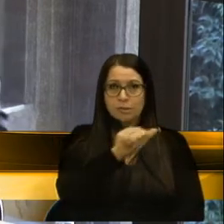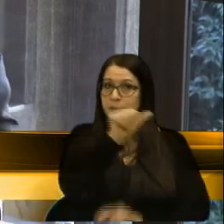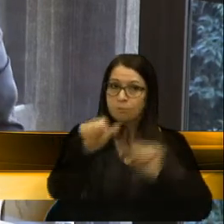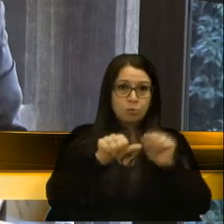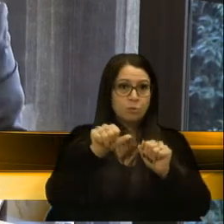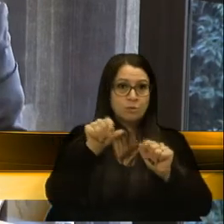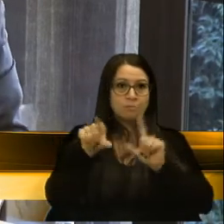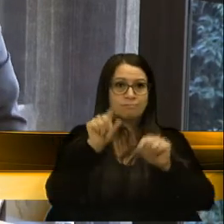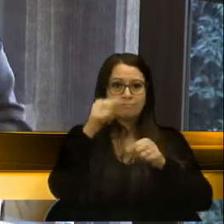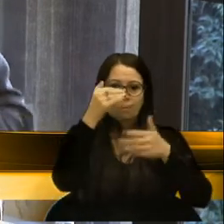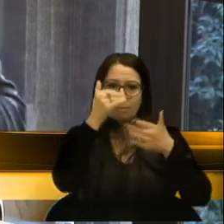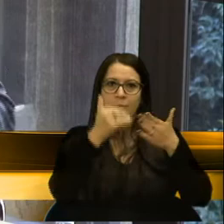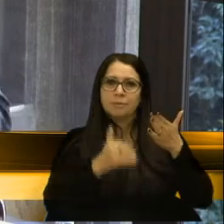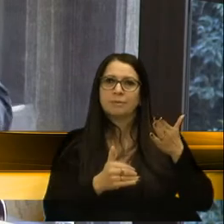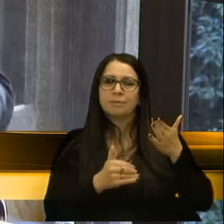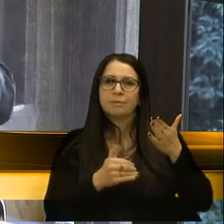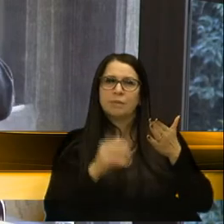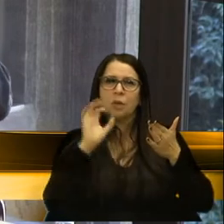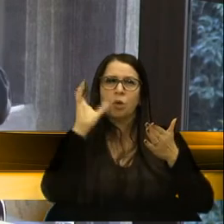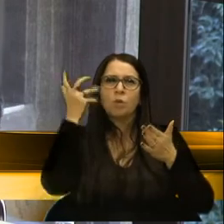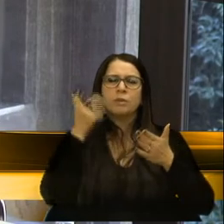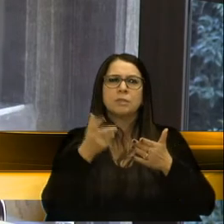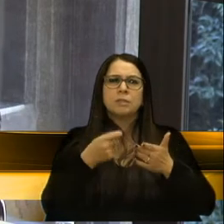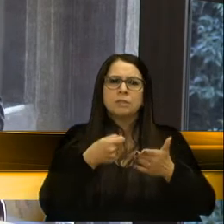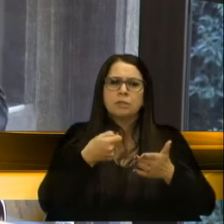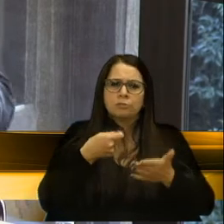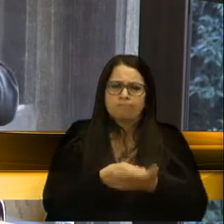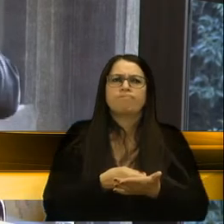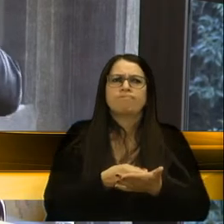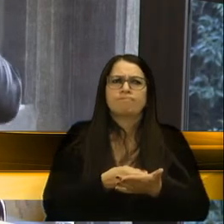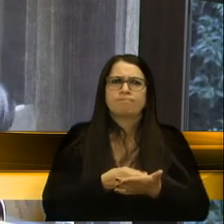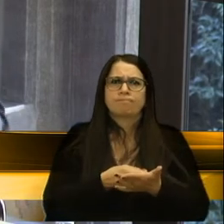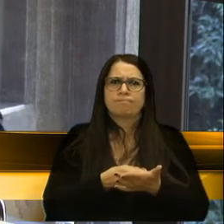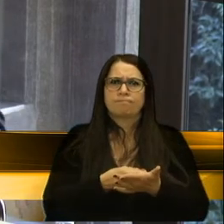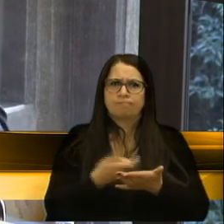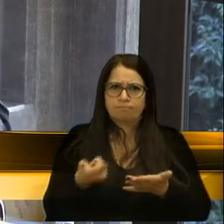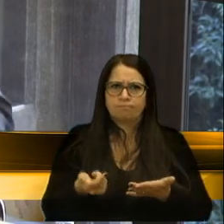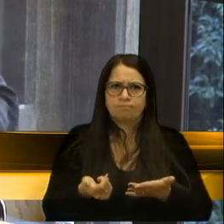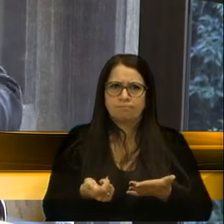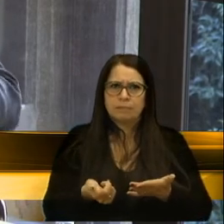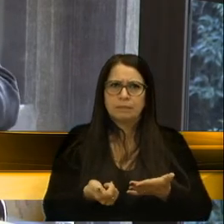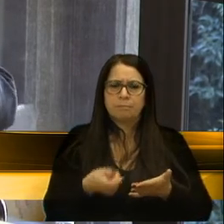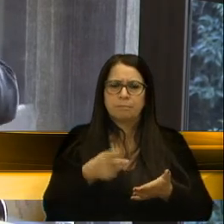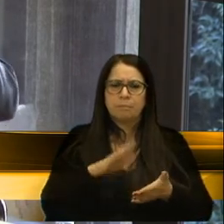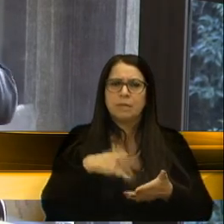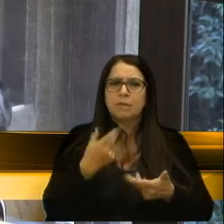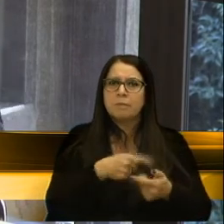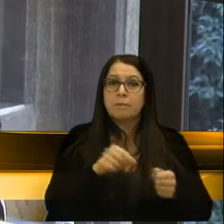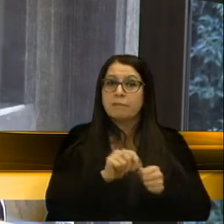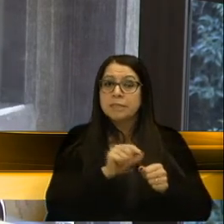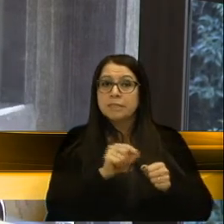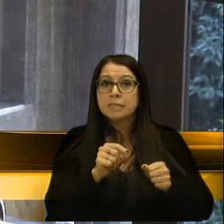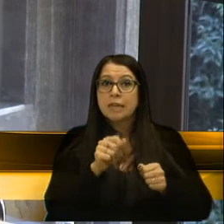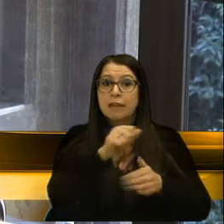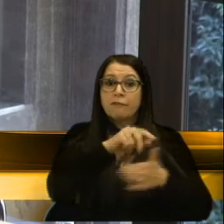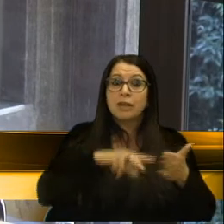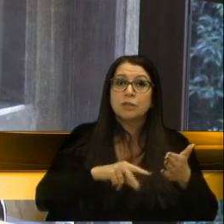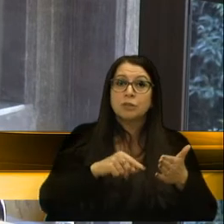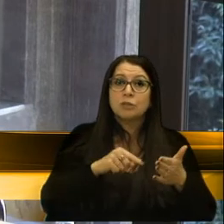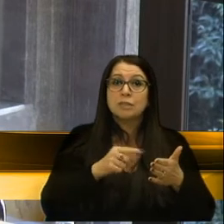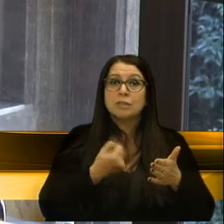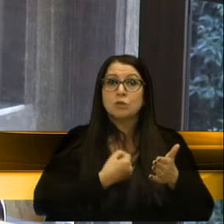critérios. Ocorreu um endurecimento, um recrudescimento para fazer a avaliação desses